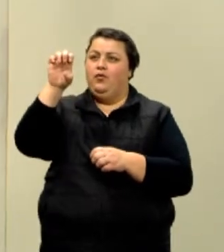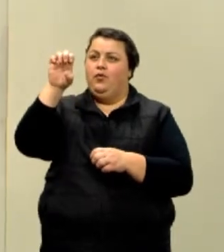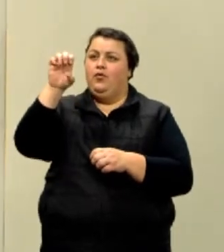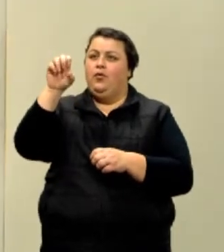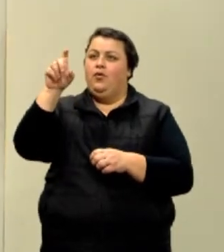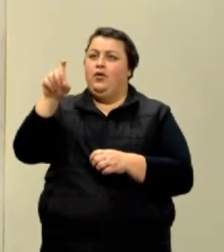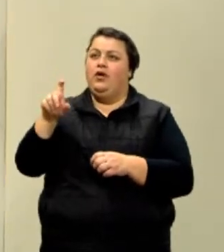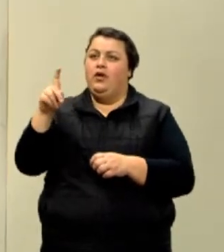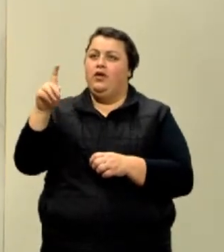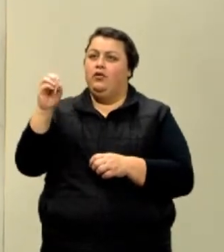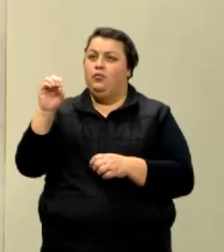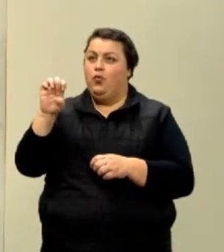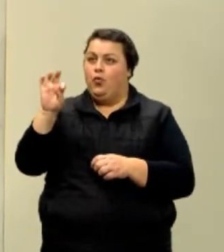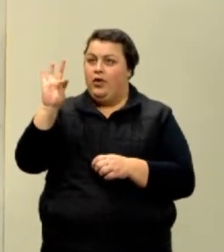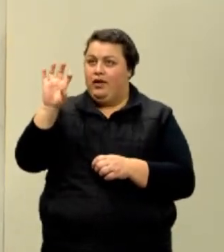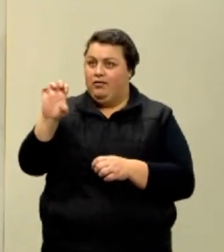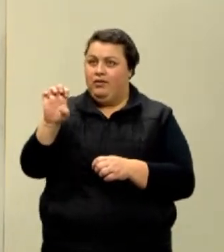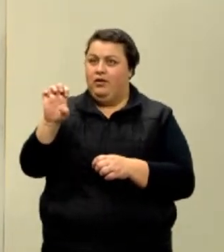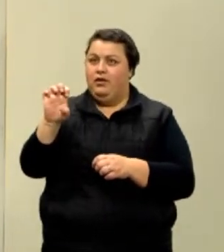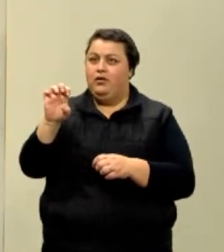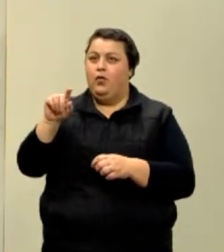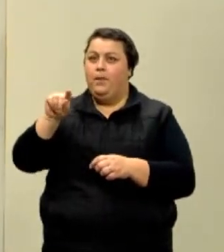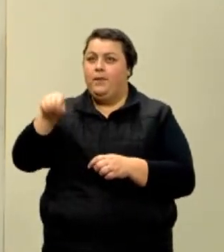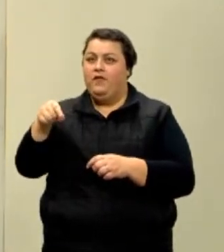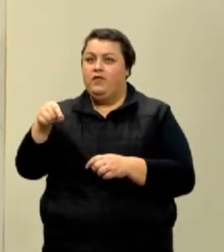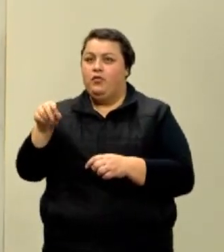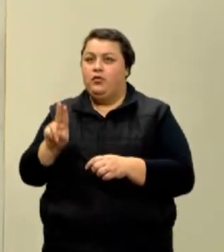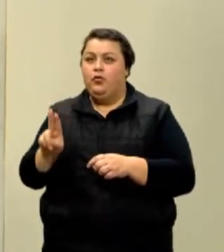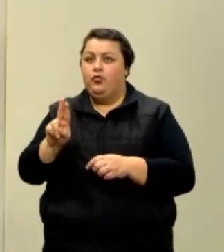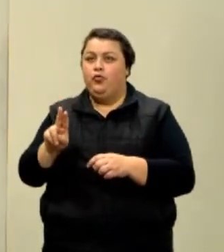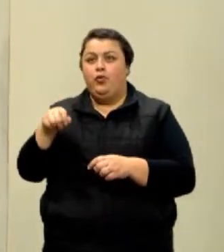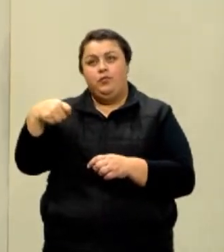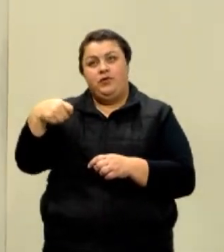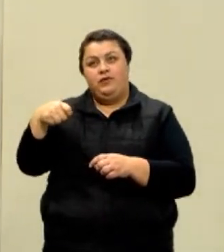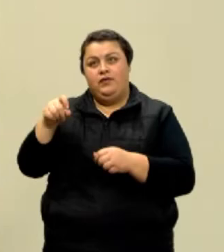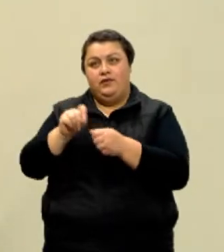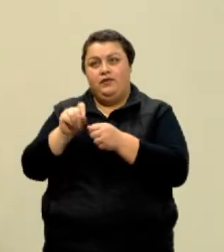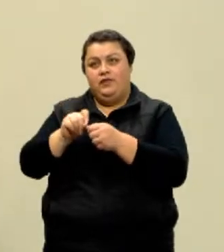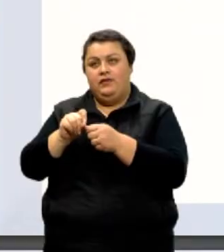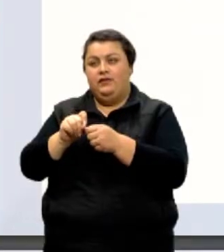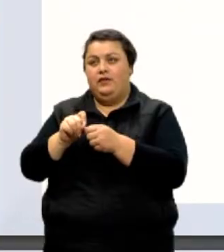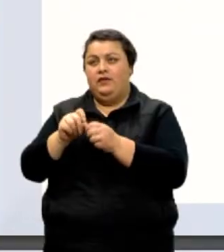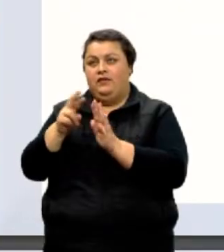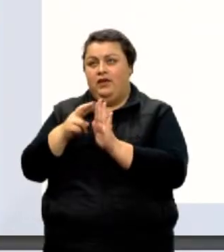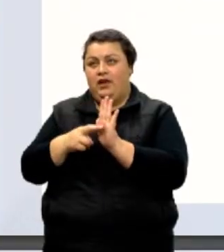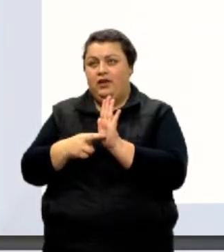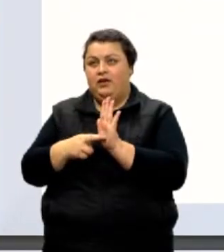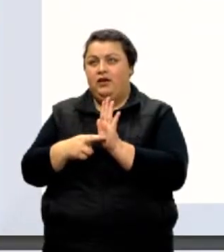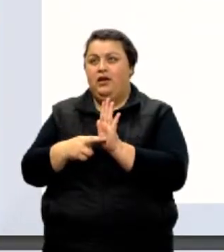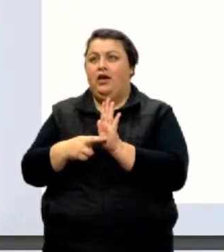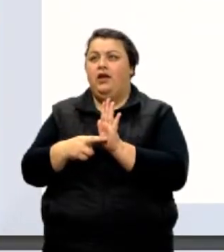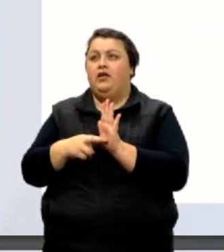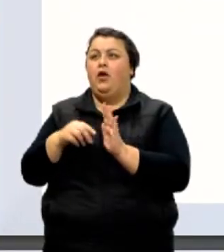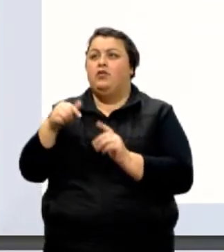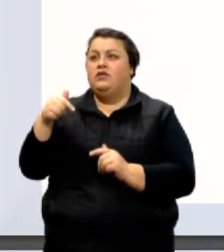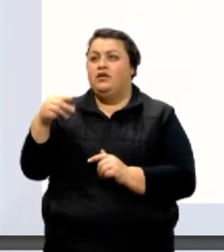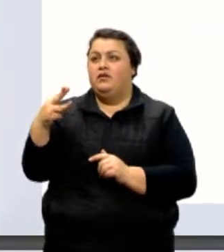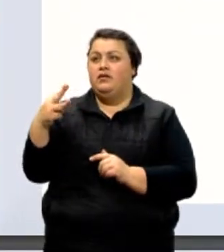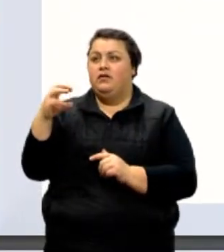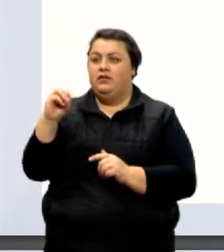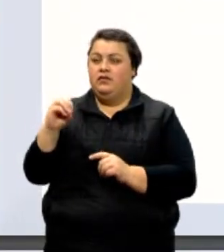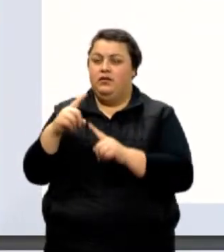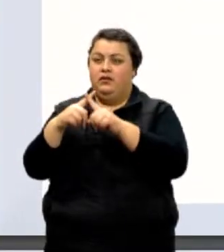que mexer no expoente da potência. Uma coisa tem que compensar a outra. Tá? 730 vezes 10 na menos 6.